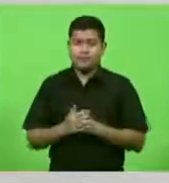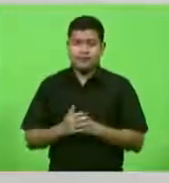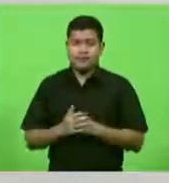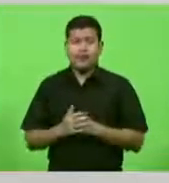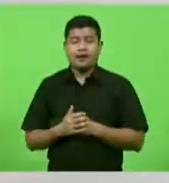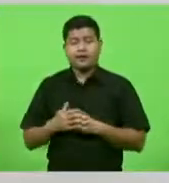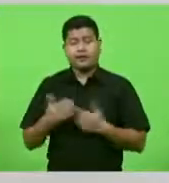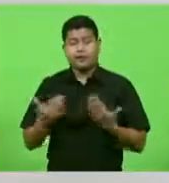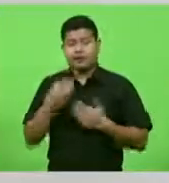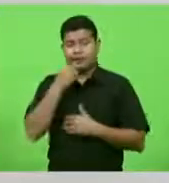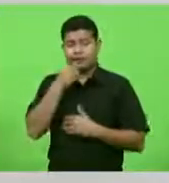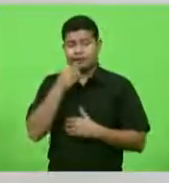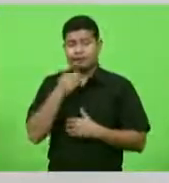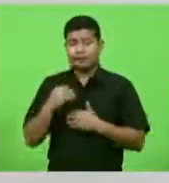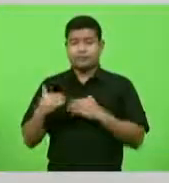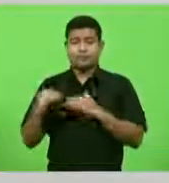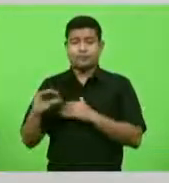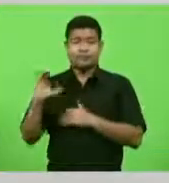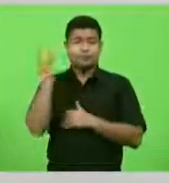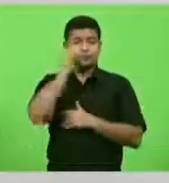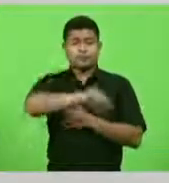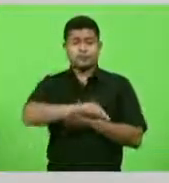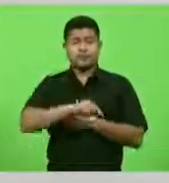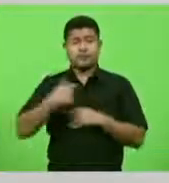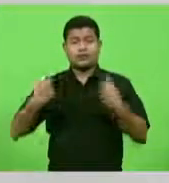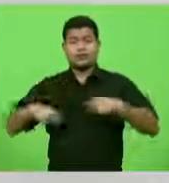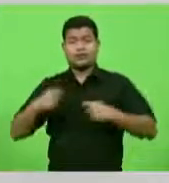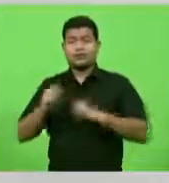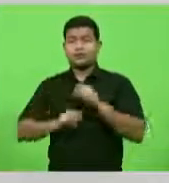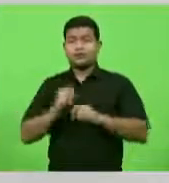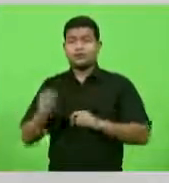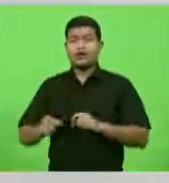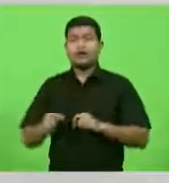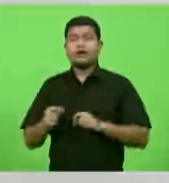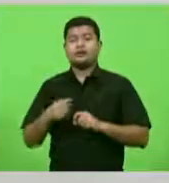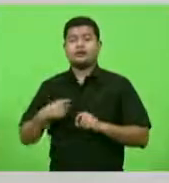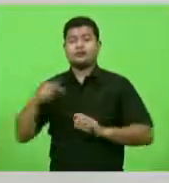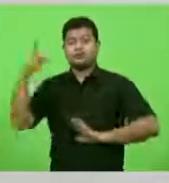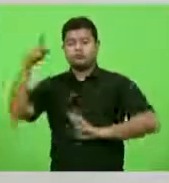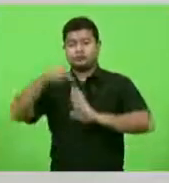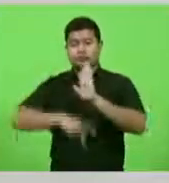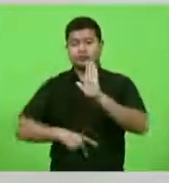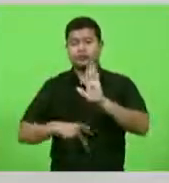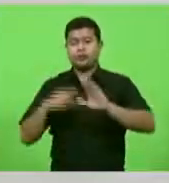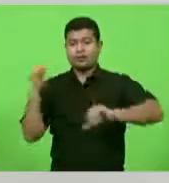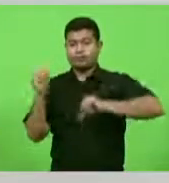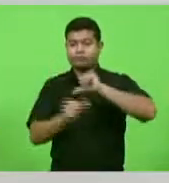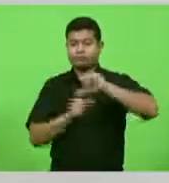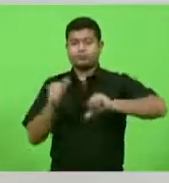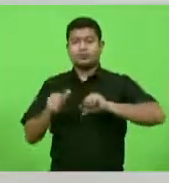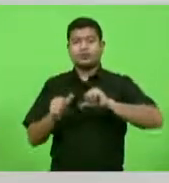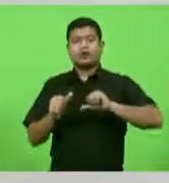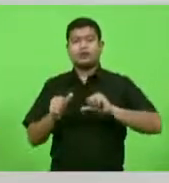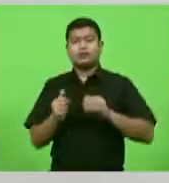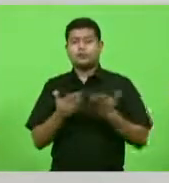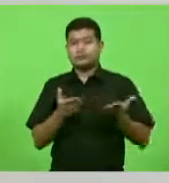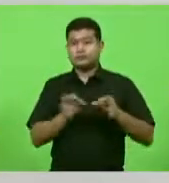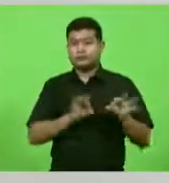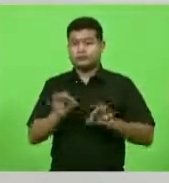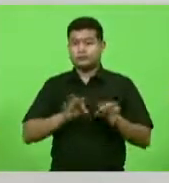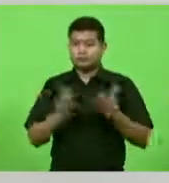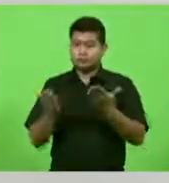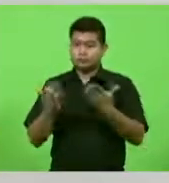num primeiro momento, buscar a atualização do projeto, senhor presidente, senhor deputado Silvio